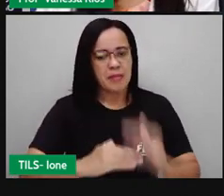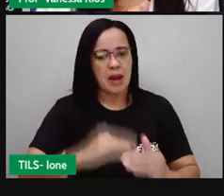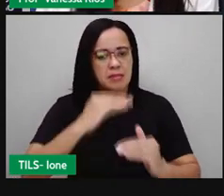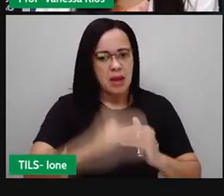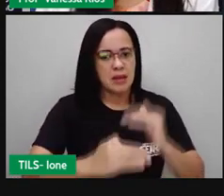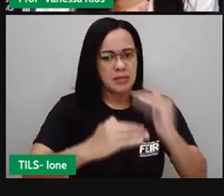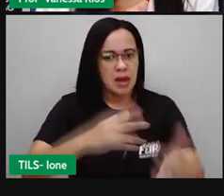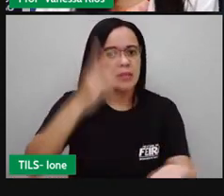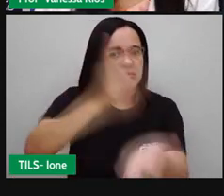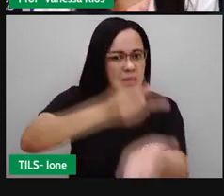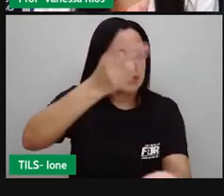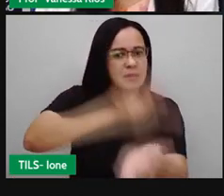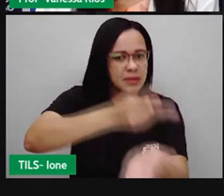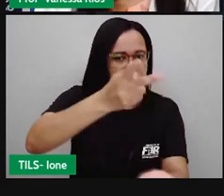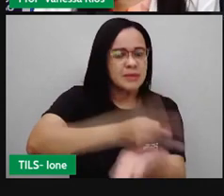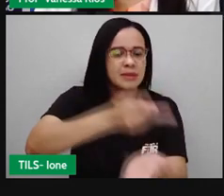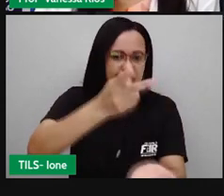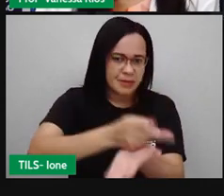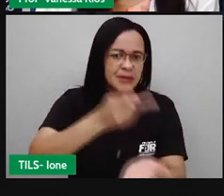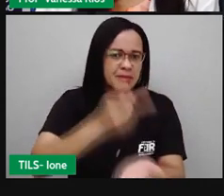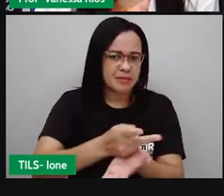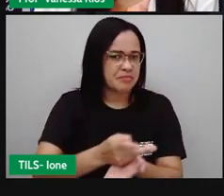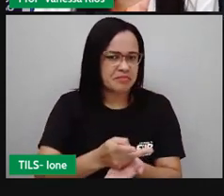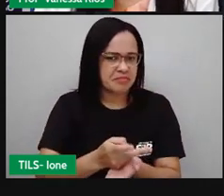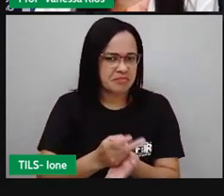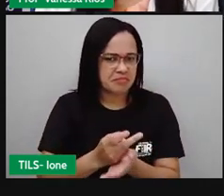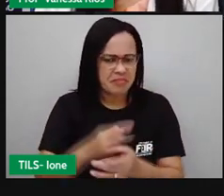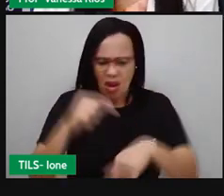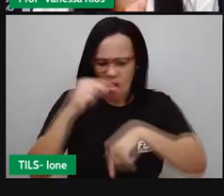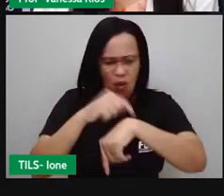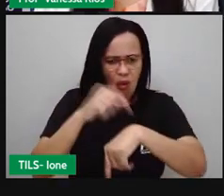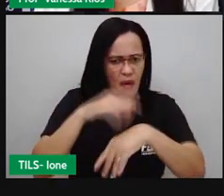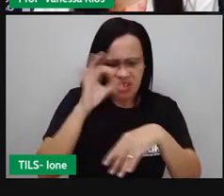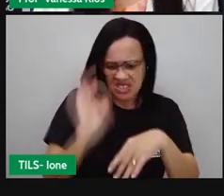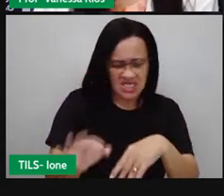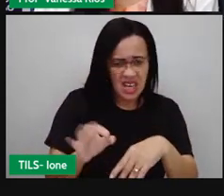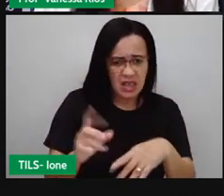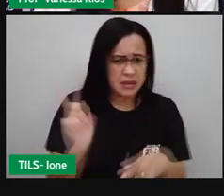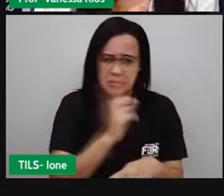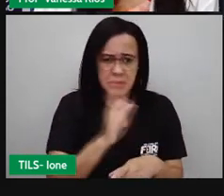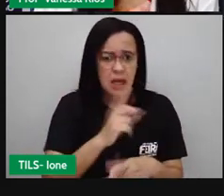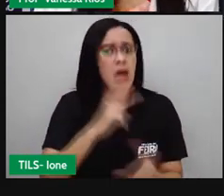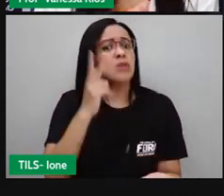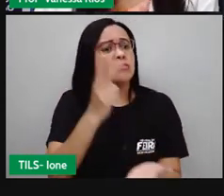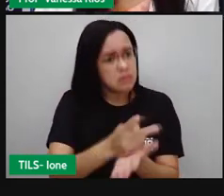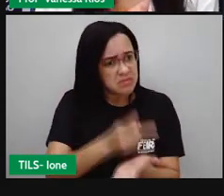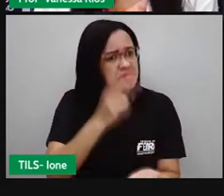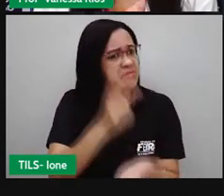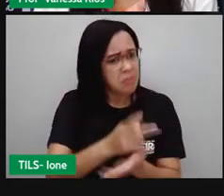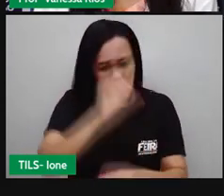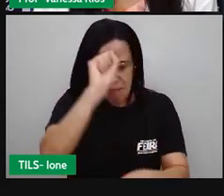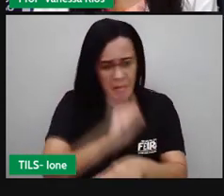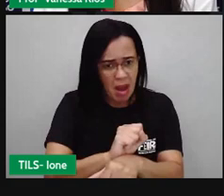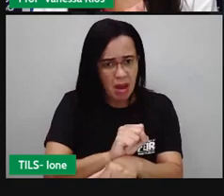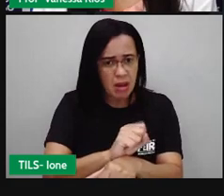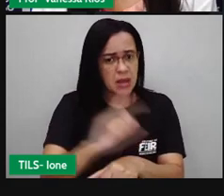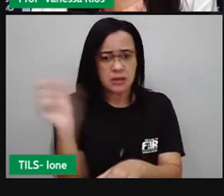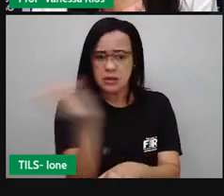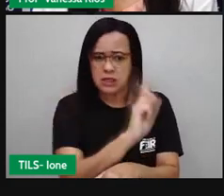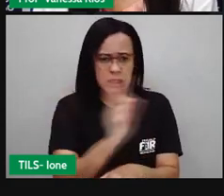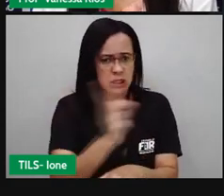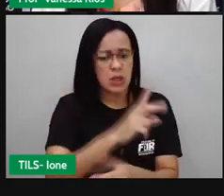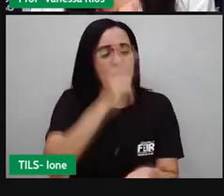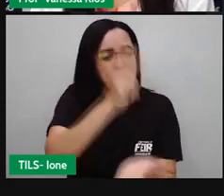para os rins funcionarem, não. Eles estão funcionando de forma sem interrupção, né? De forma contínua.